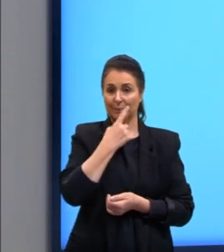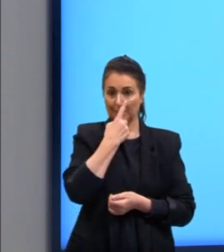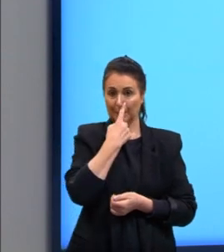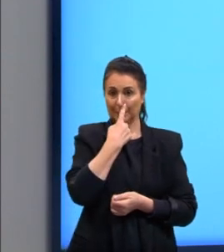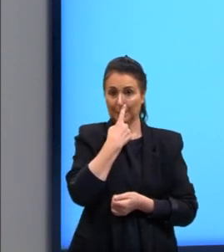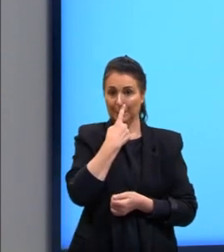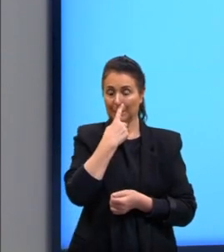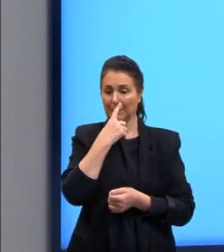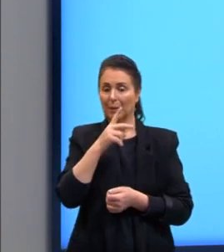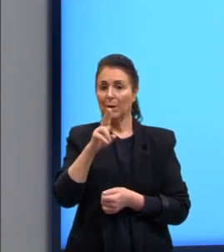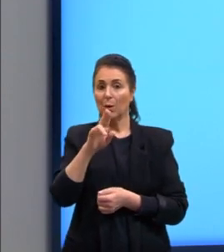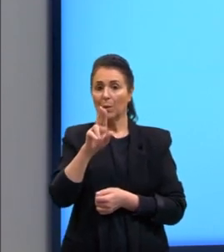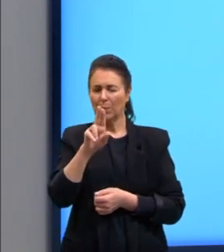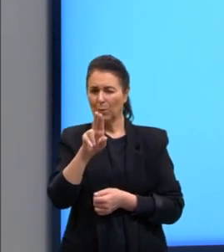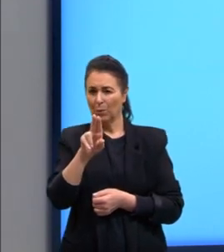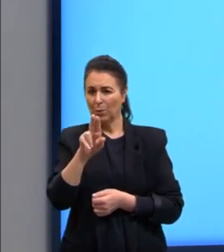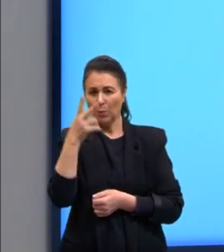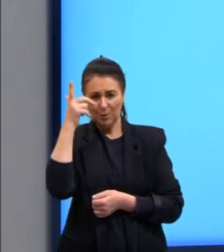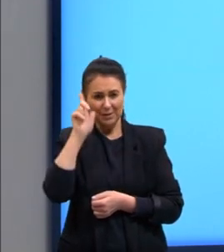pegaram a informação?